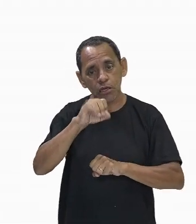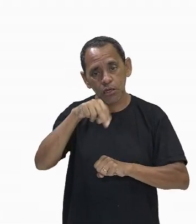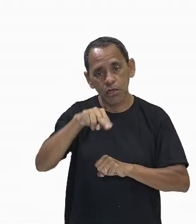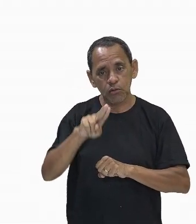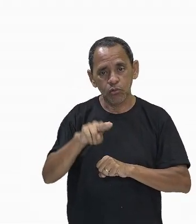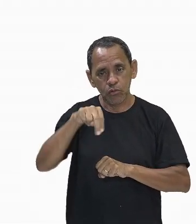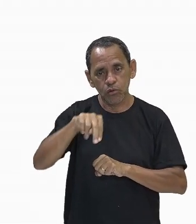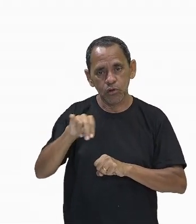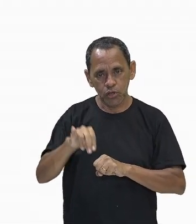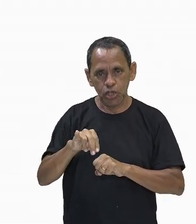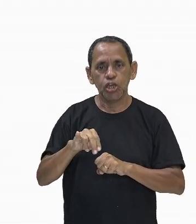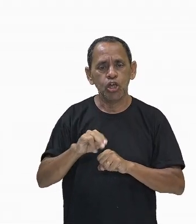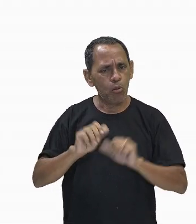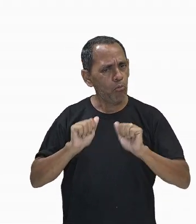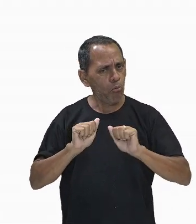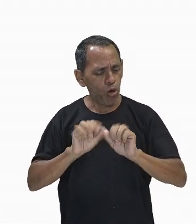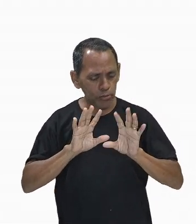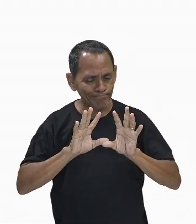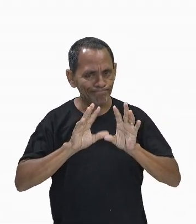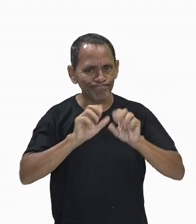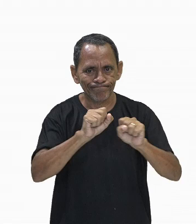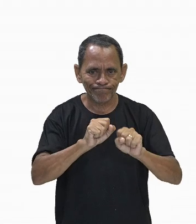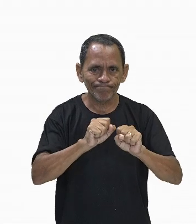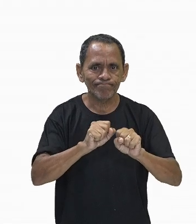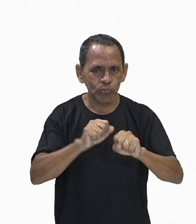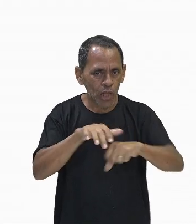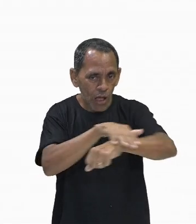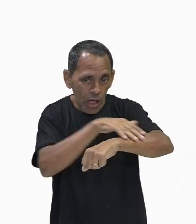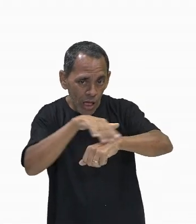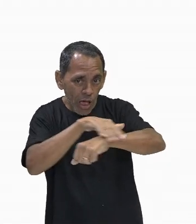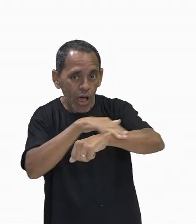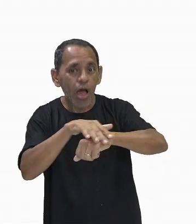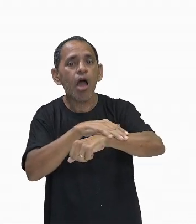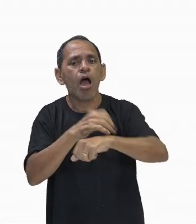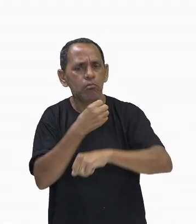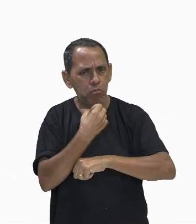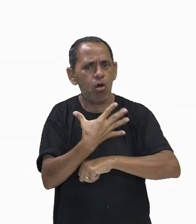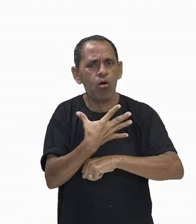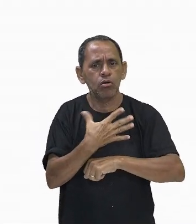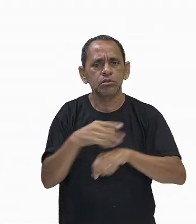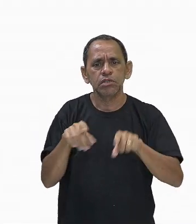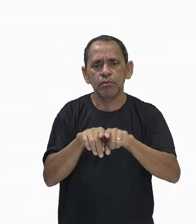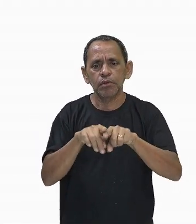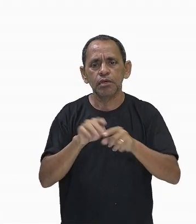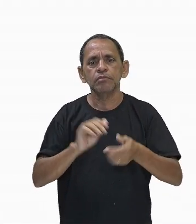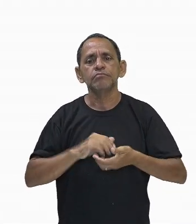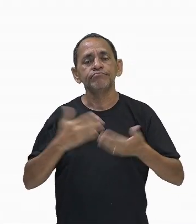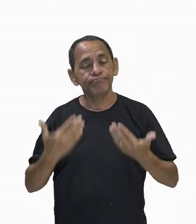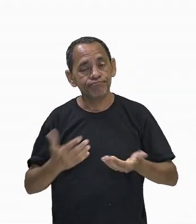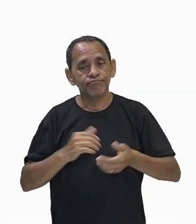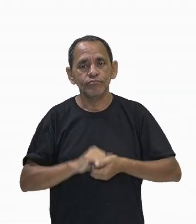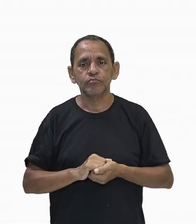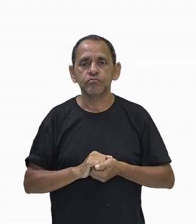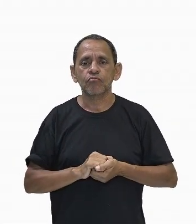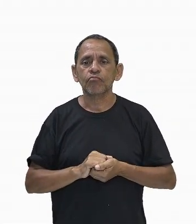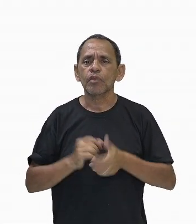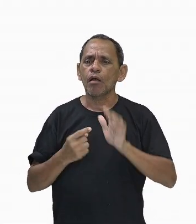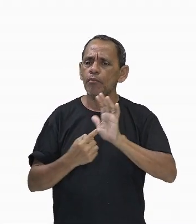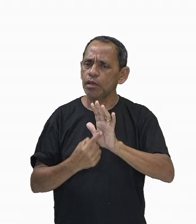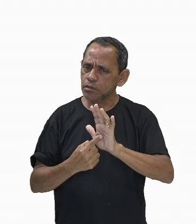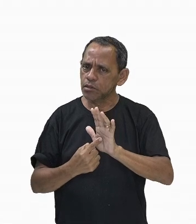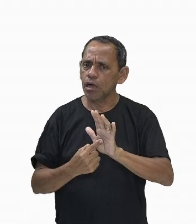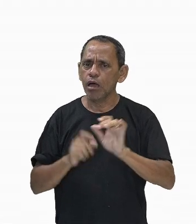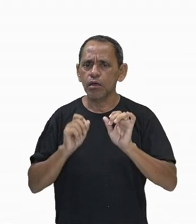erroneamente tecidos saudáveis, e apresenta aí a vocês essas condições